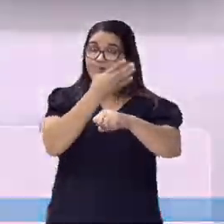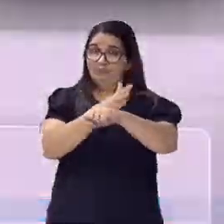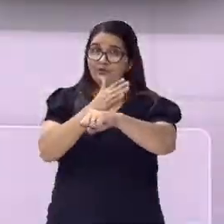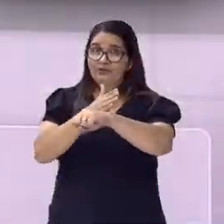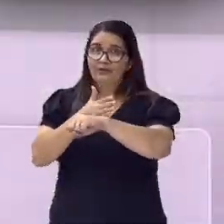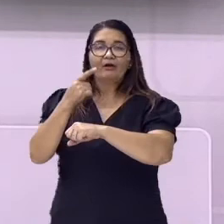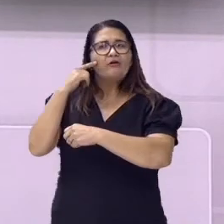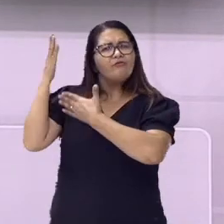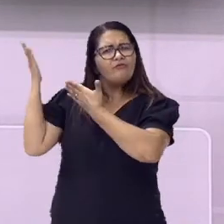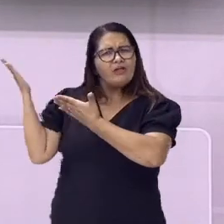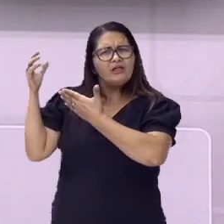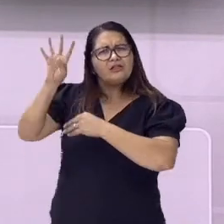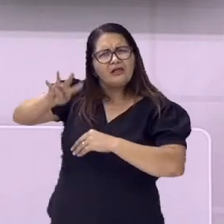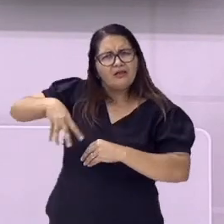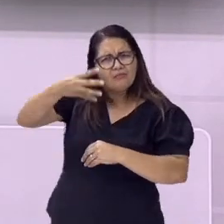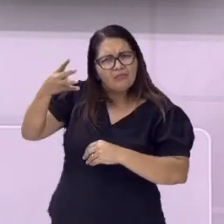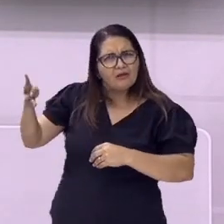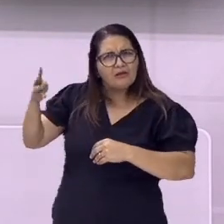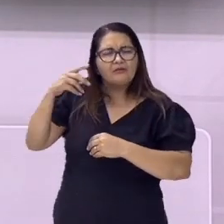Observem a tabela.